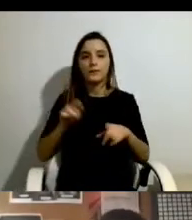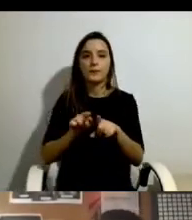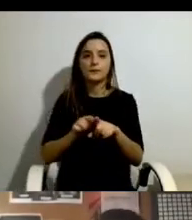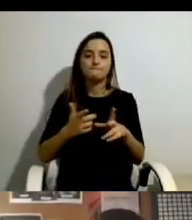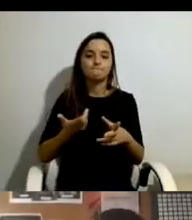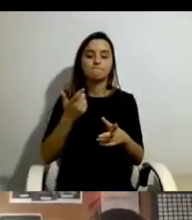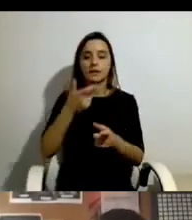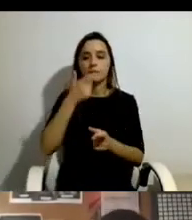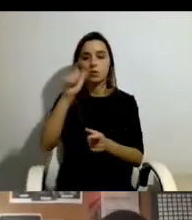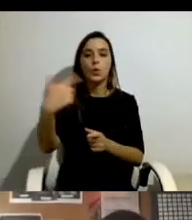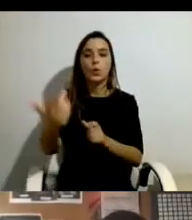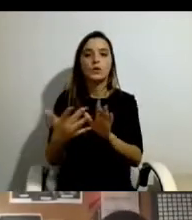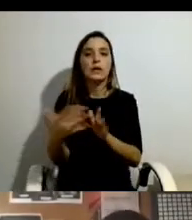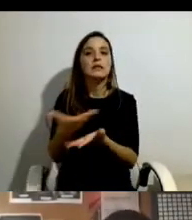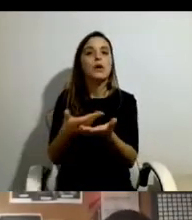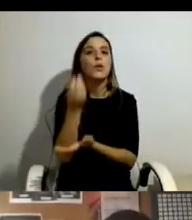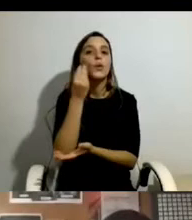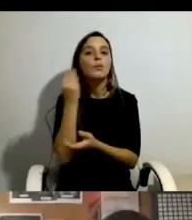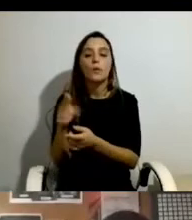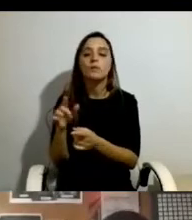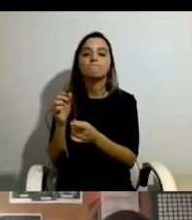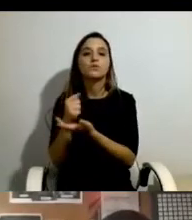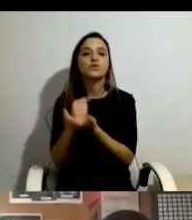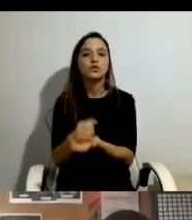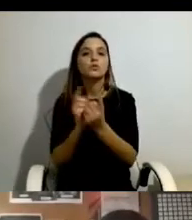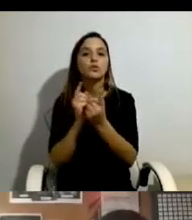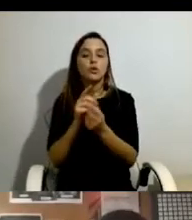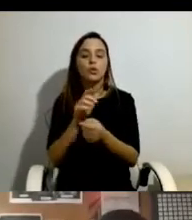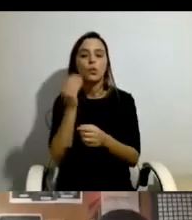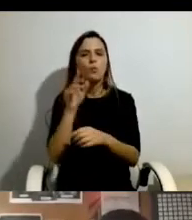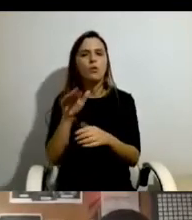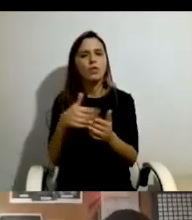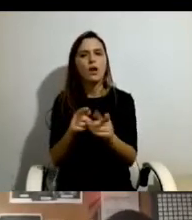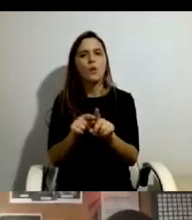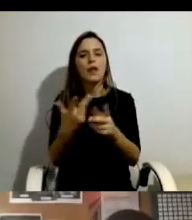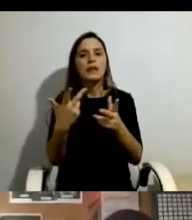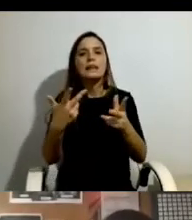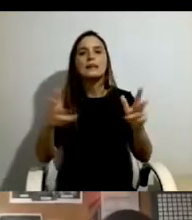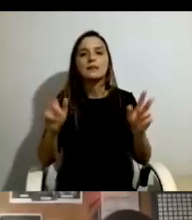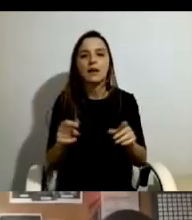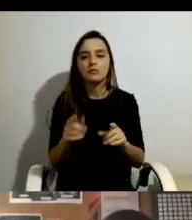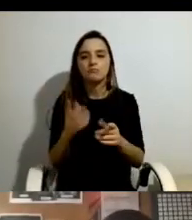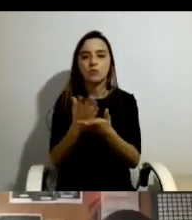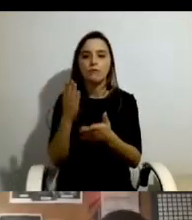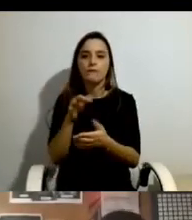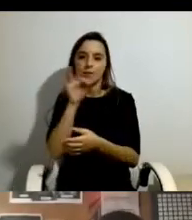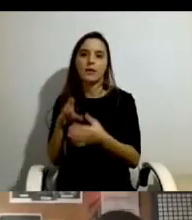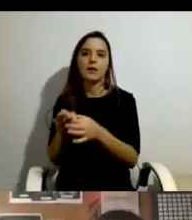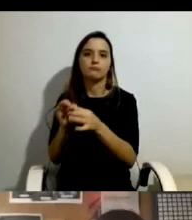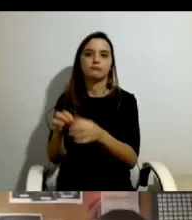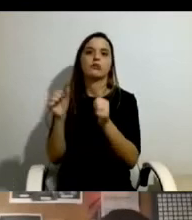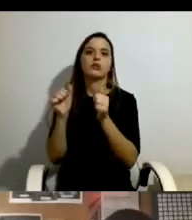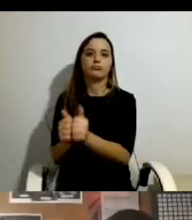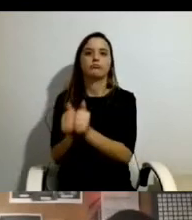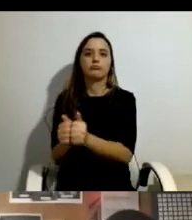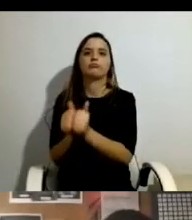outros, como é que a assistente pessoal permite libertar as pessoas dos laços familiares, não é? Esta curiosa aqui da... a minha